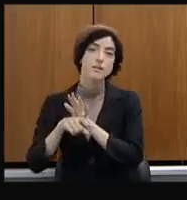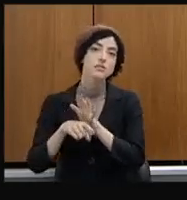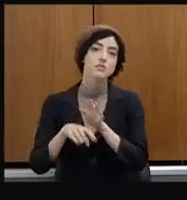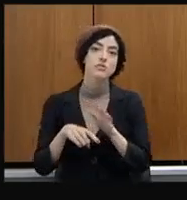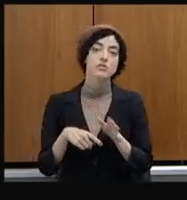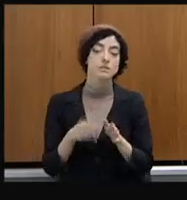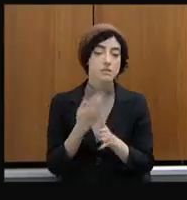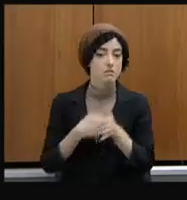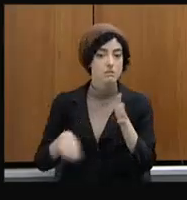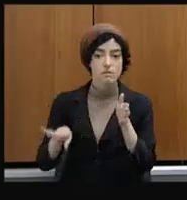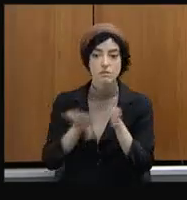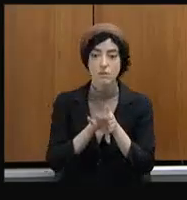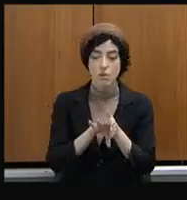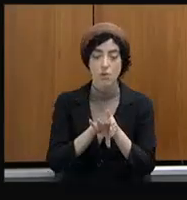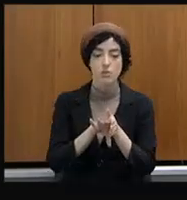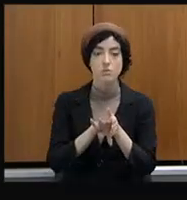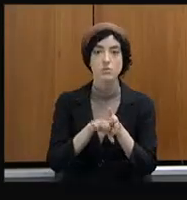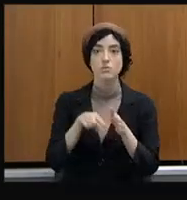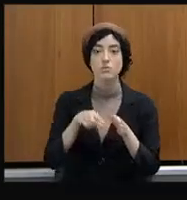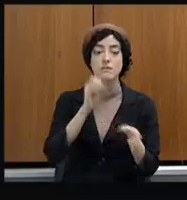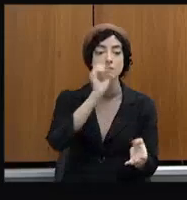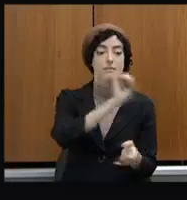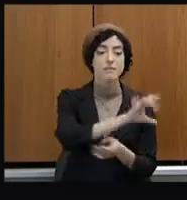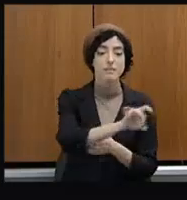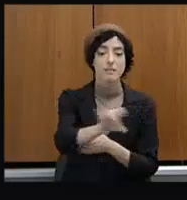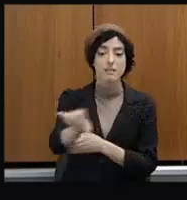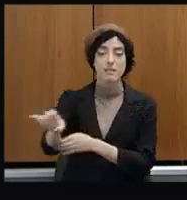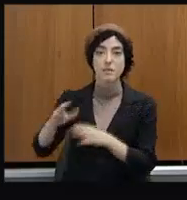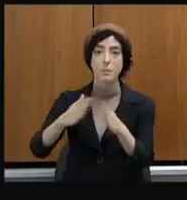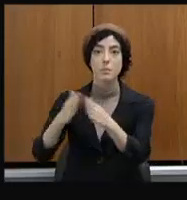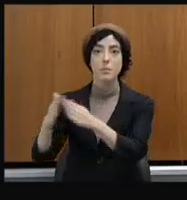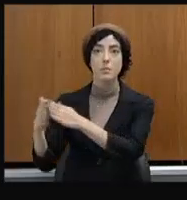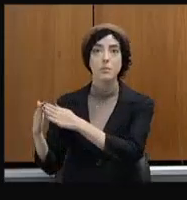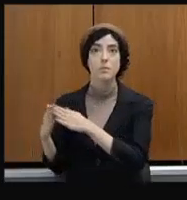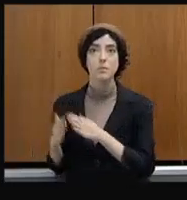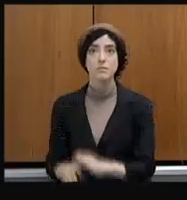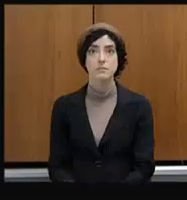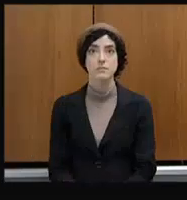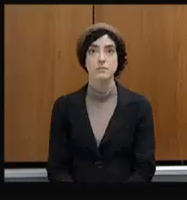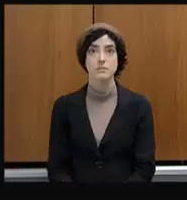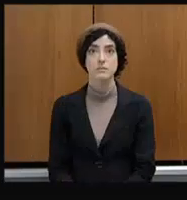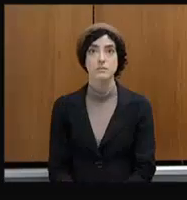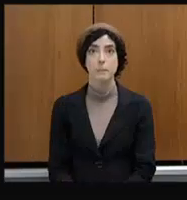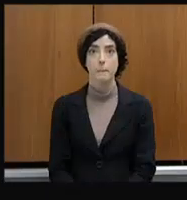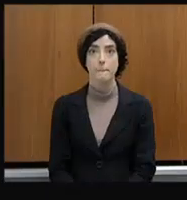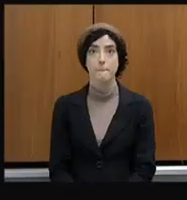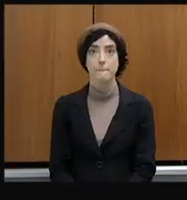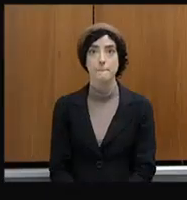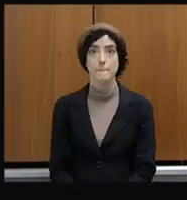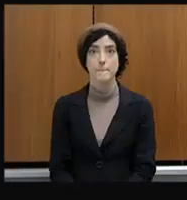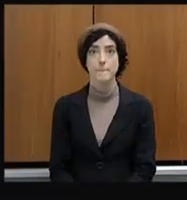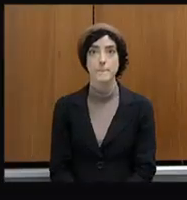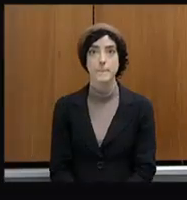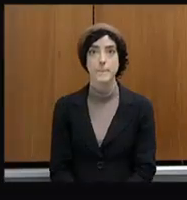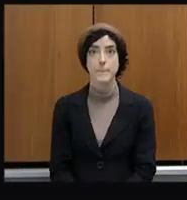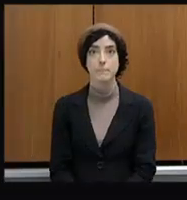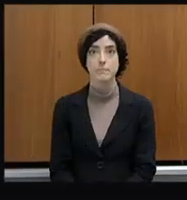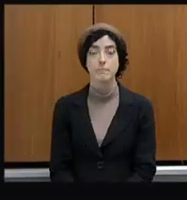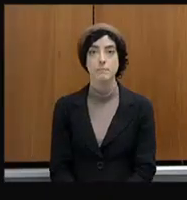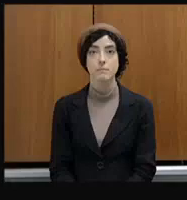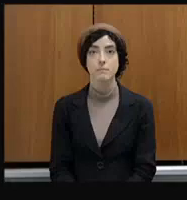quero aqui, como o doutor Joaquim disse muito bem, botar policial civil em todos os municípios do Mineiro em